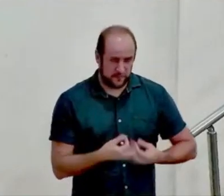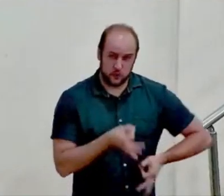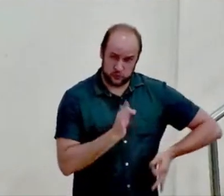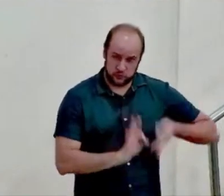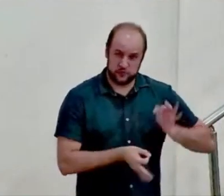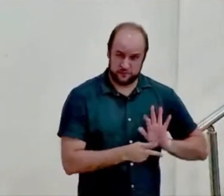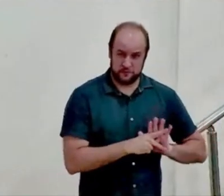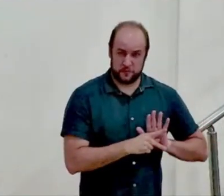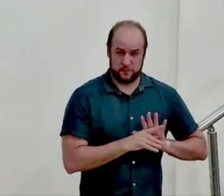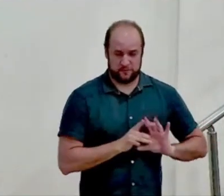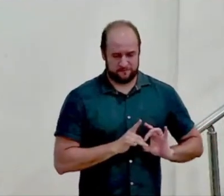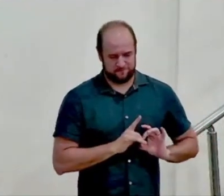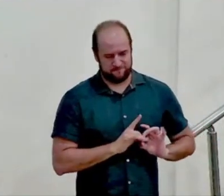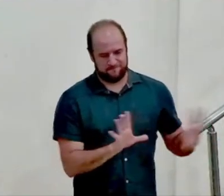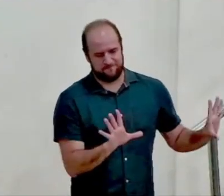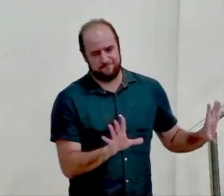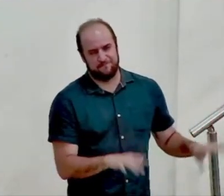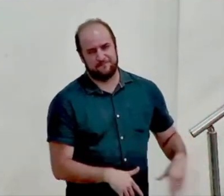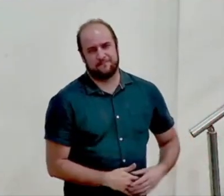própria